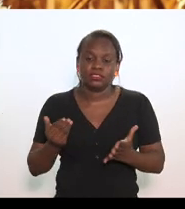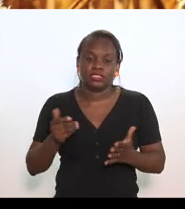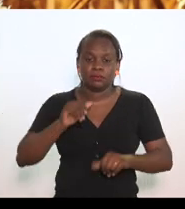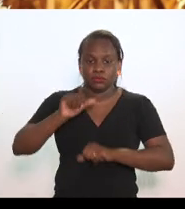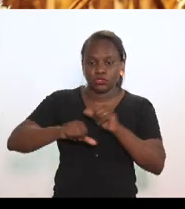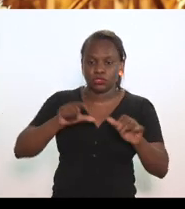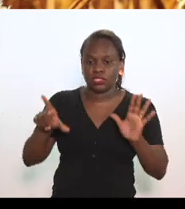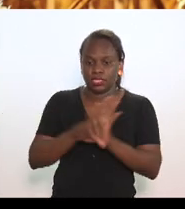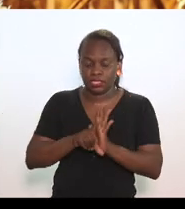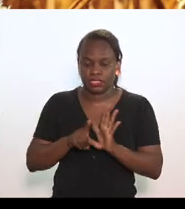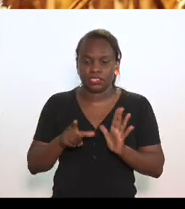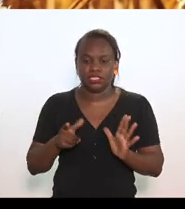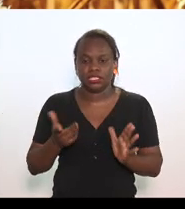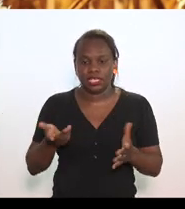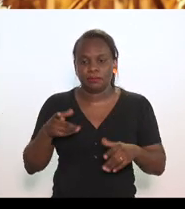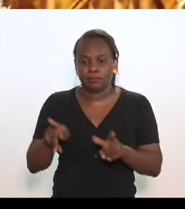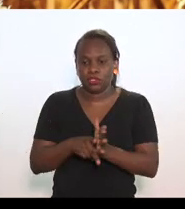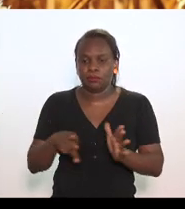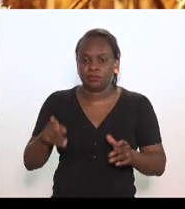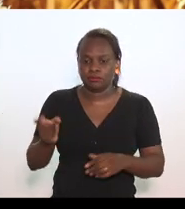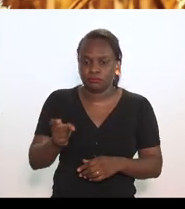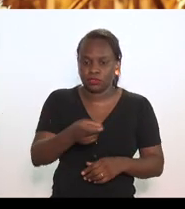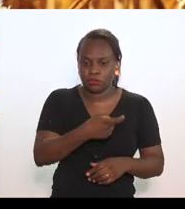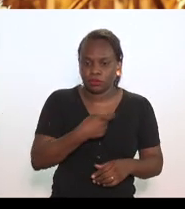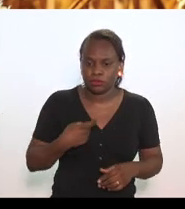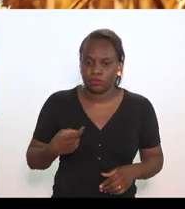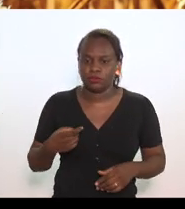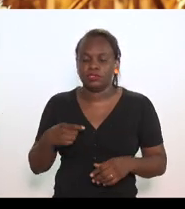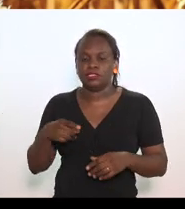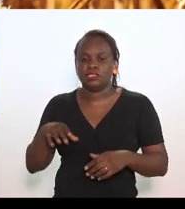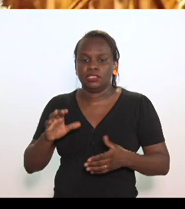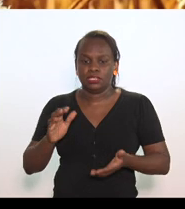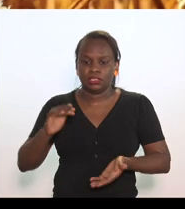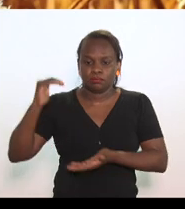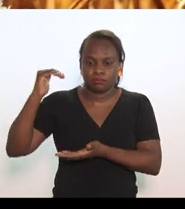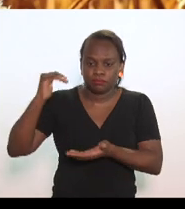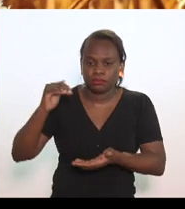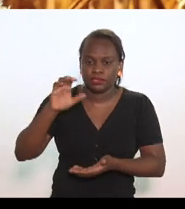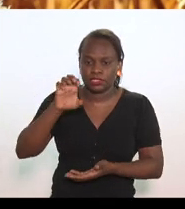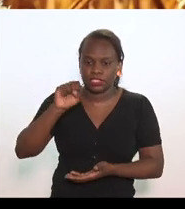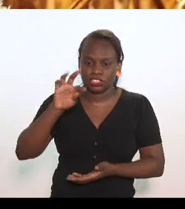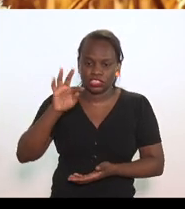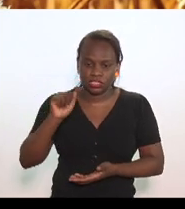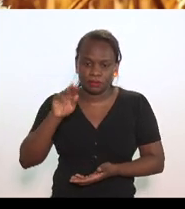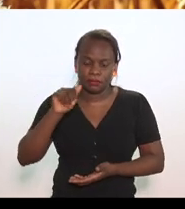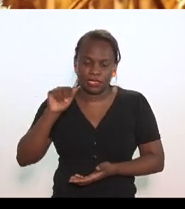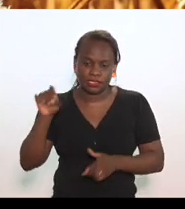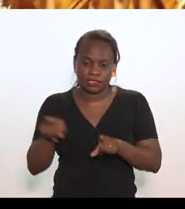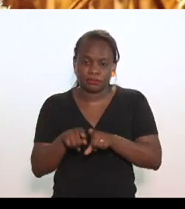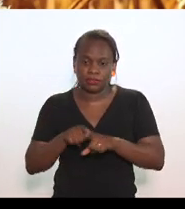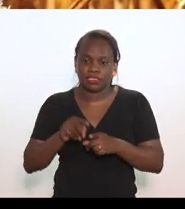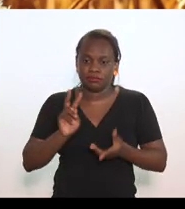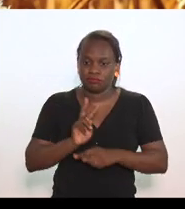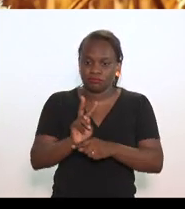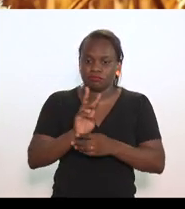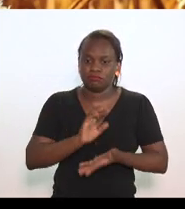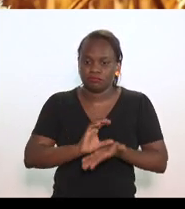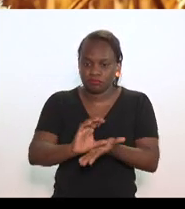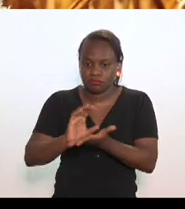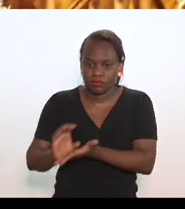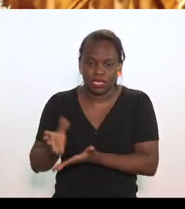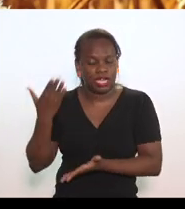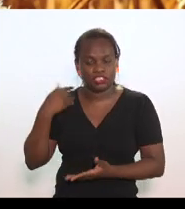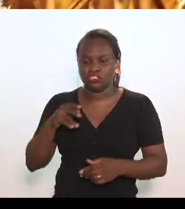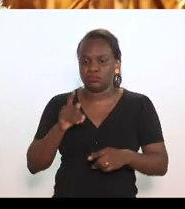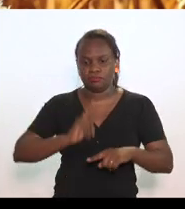alteração da legislação lá com a tributação da cesta básica e o recebimento de créditos, que até então não era